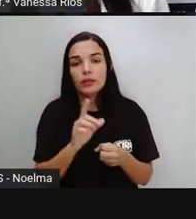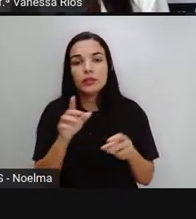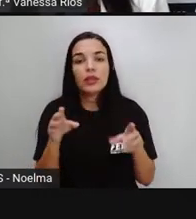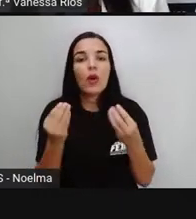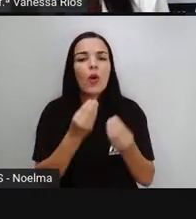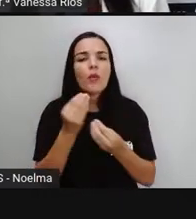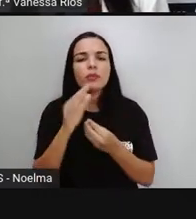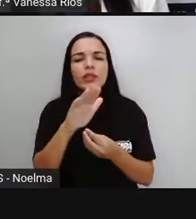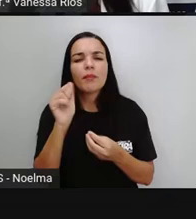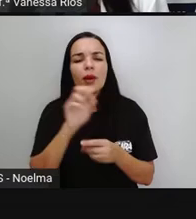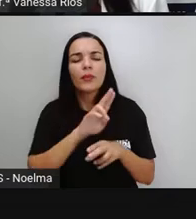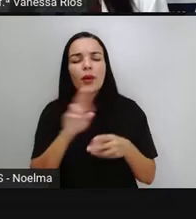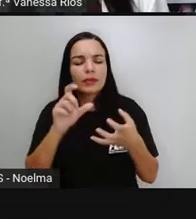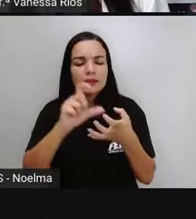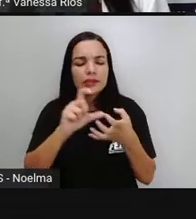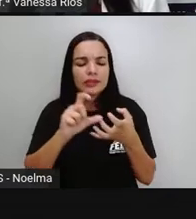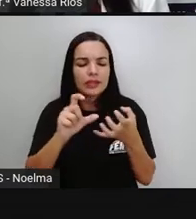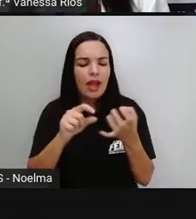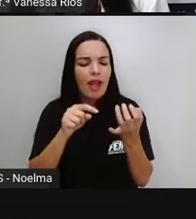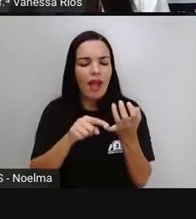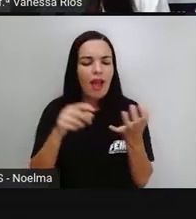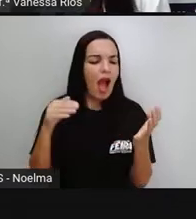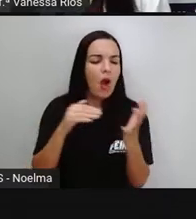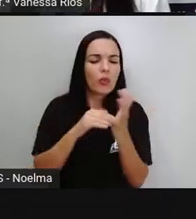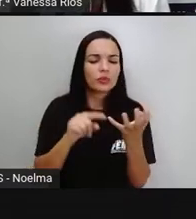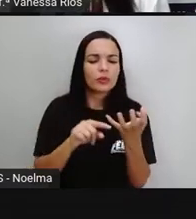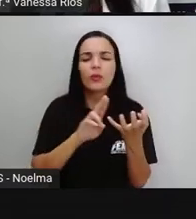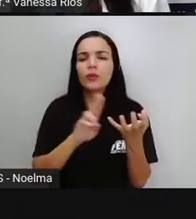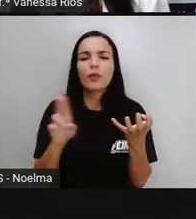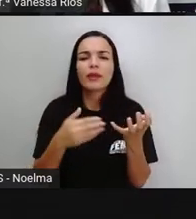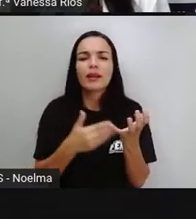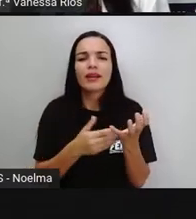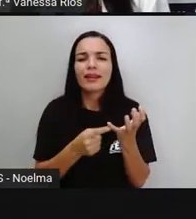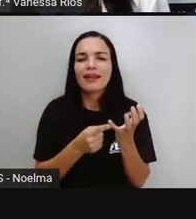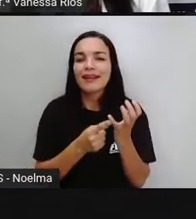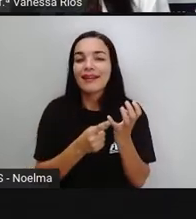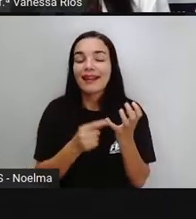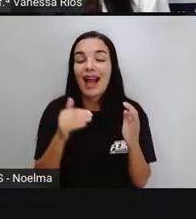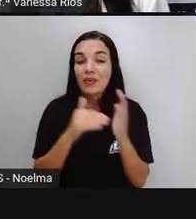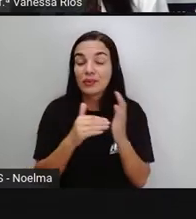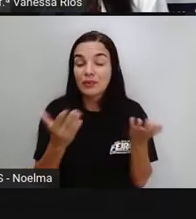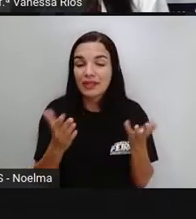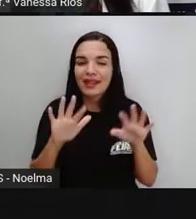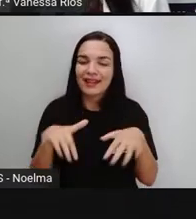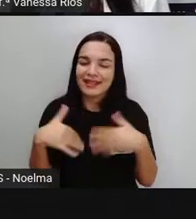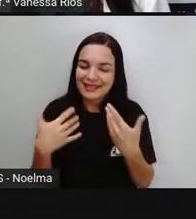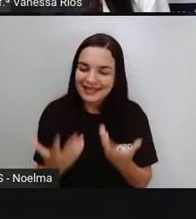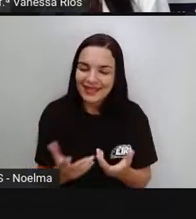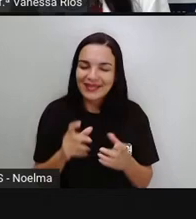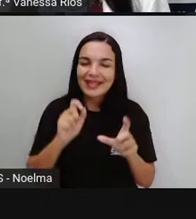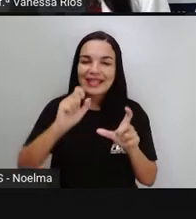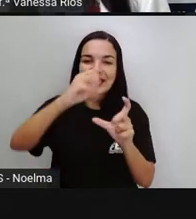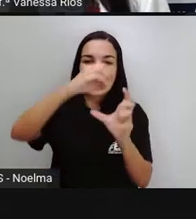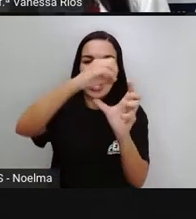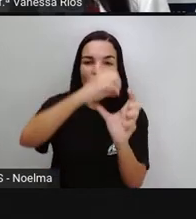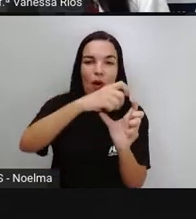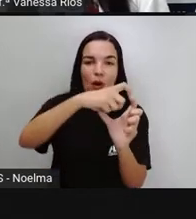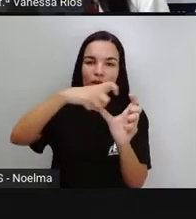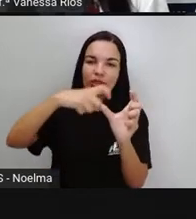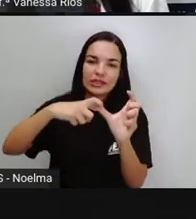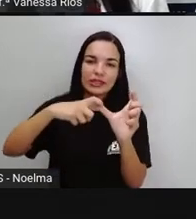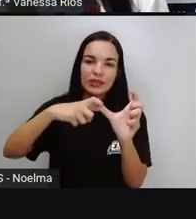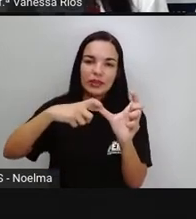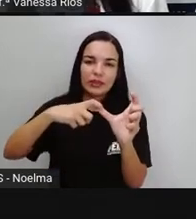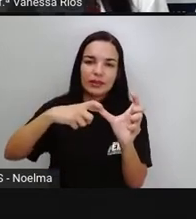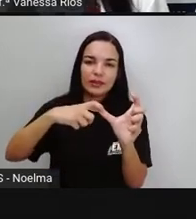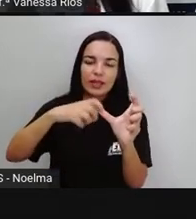palavra quando a sílaba tônica é a última sílaba? Aí a gente chama essa palavra, a gente classifica essa palavra como